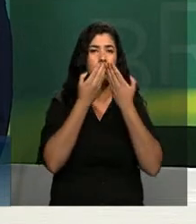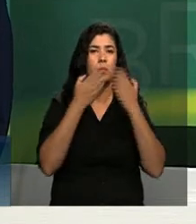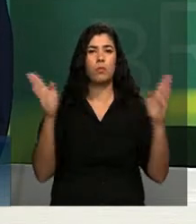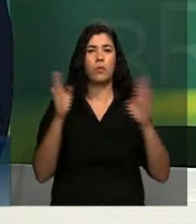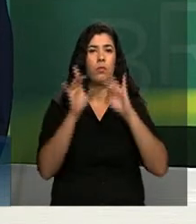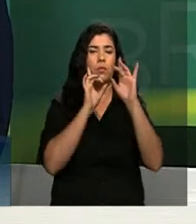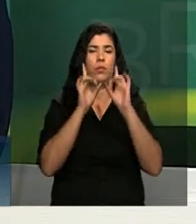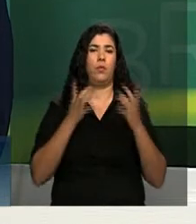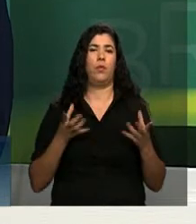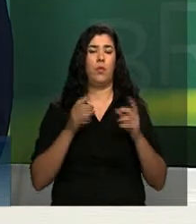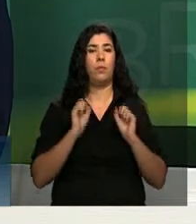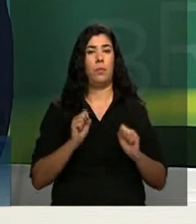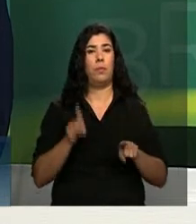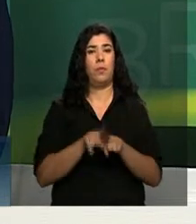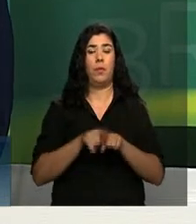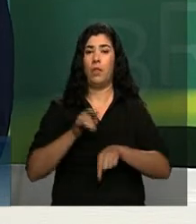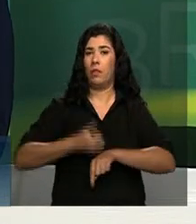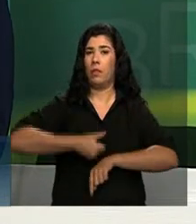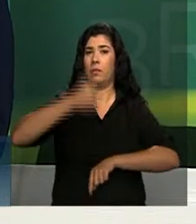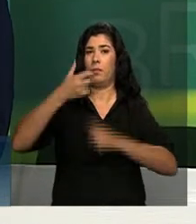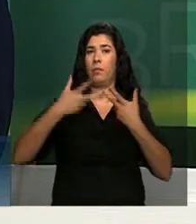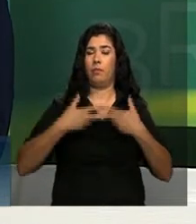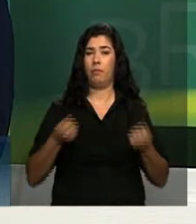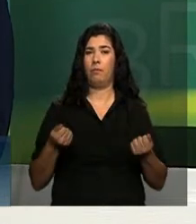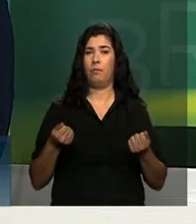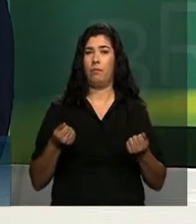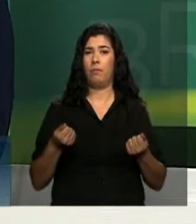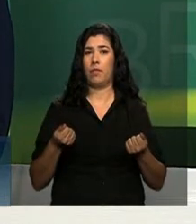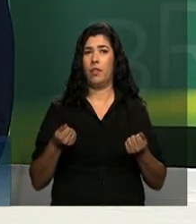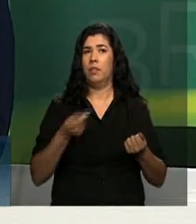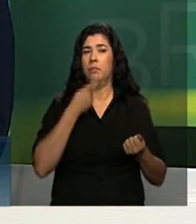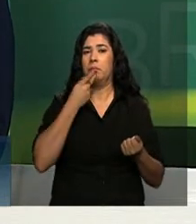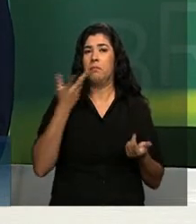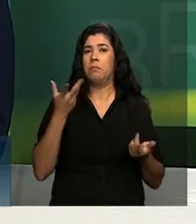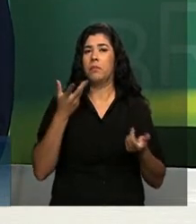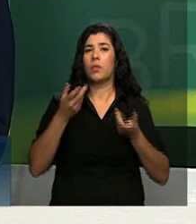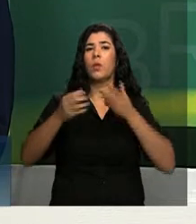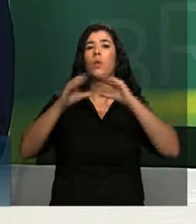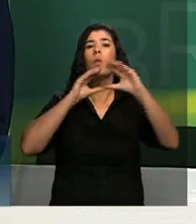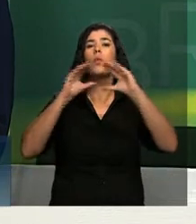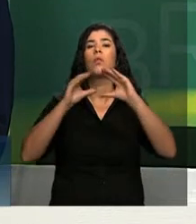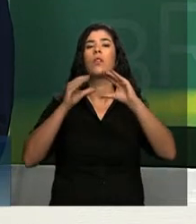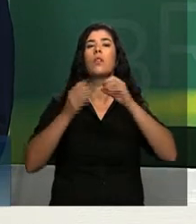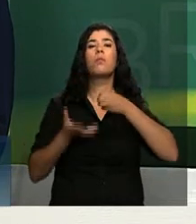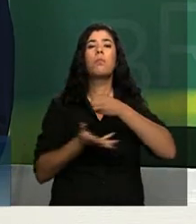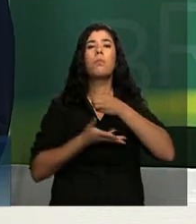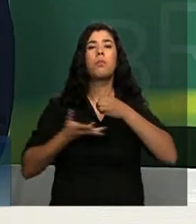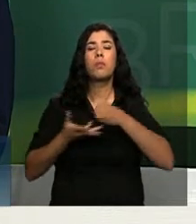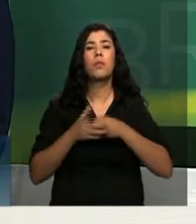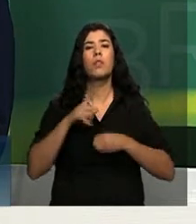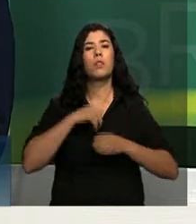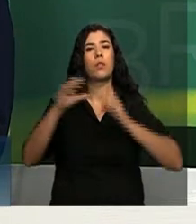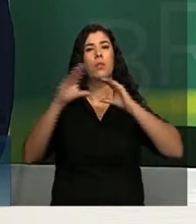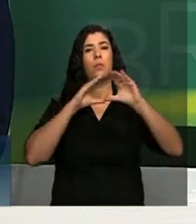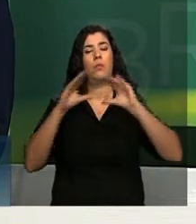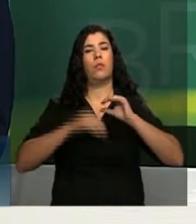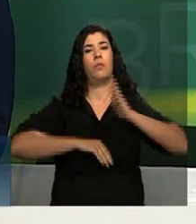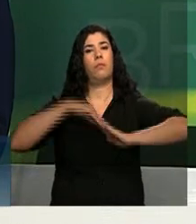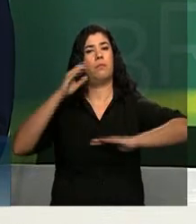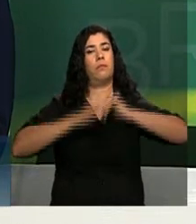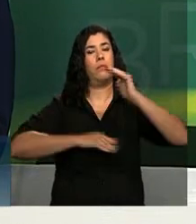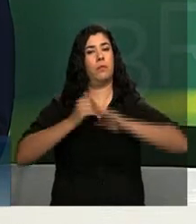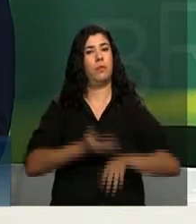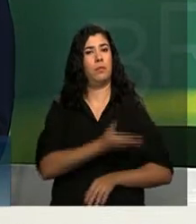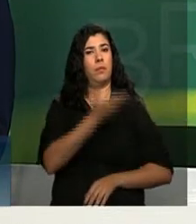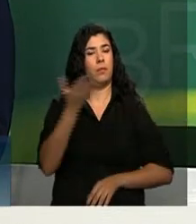às sugestões para que a gente possa melhorar. Ou seja, se nós estamos falando de comunicação, o mínimo que nós temos que ter é uma comunicação eficiente entre os profissionais